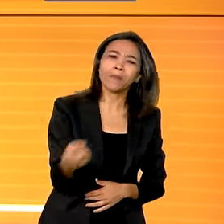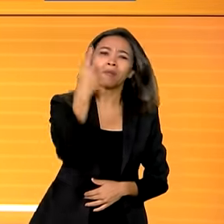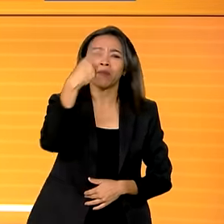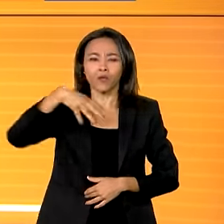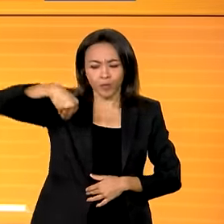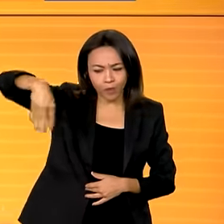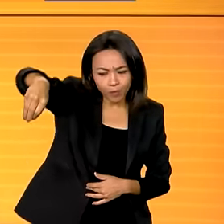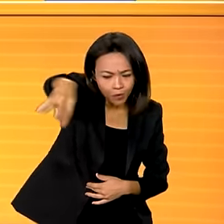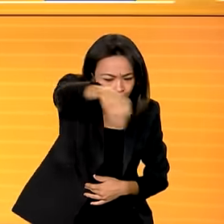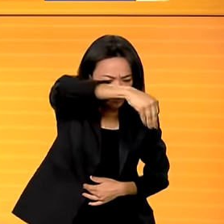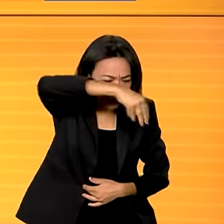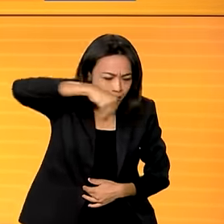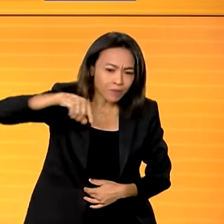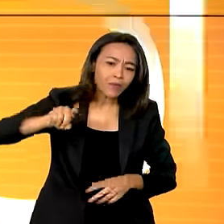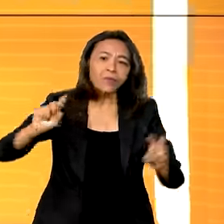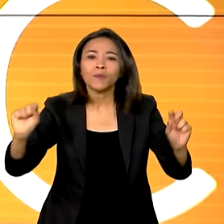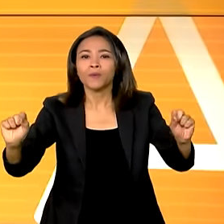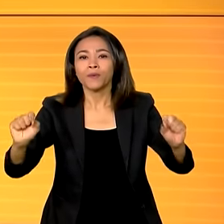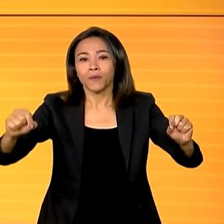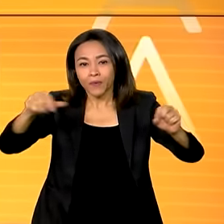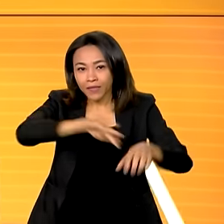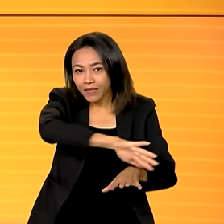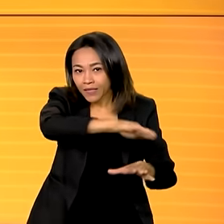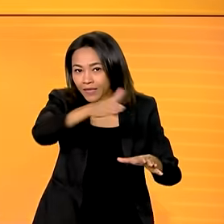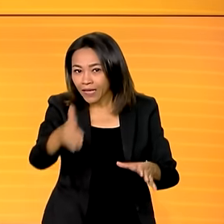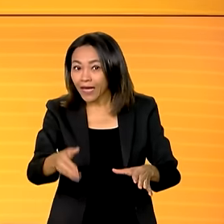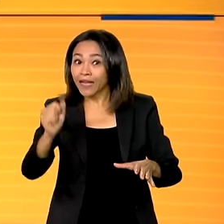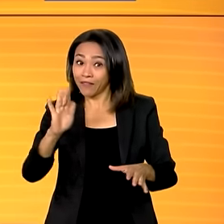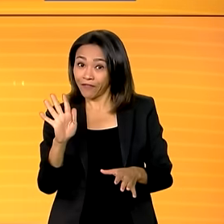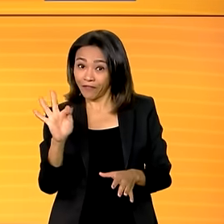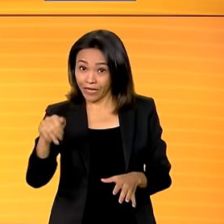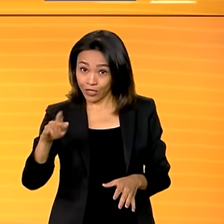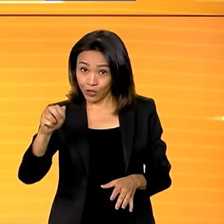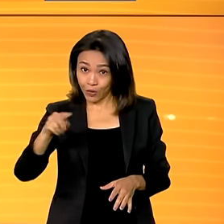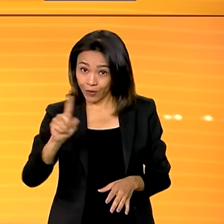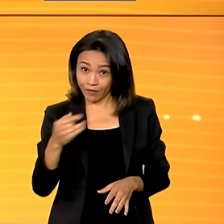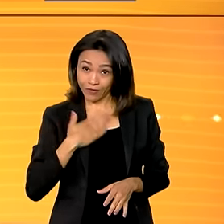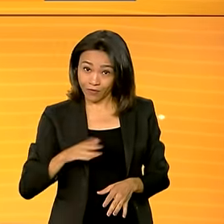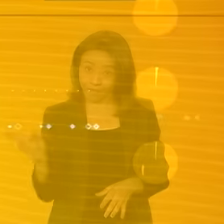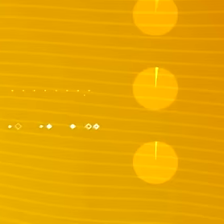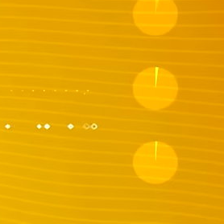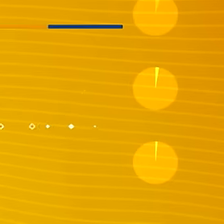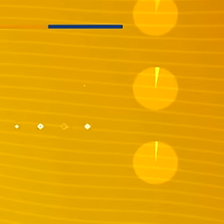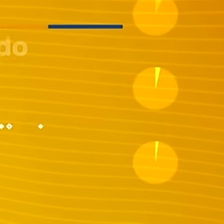geológico sistemático do arquipélago de Fernando de Noronha. A volta já já.